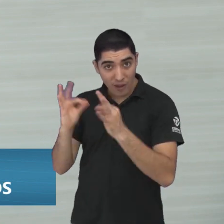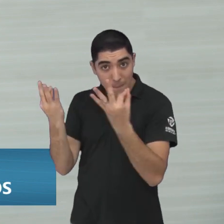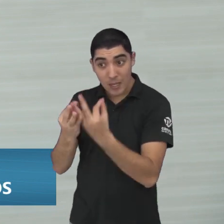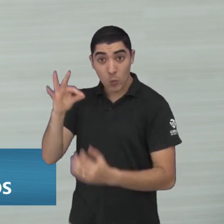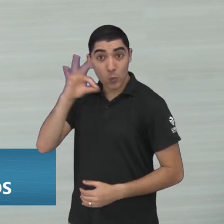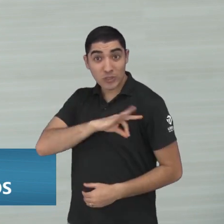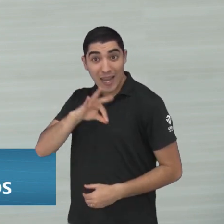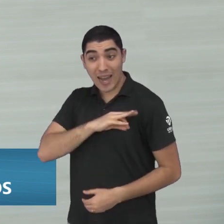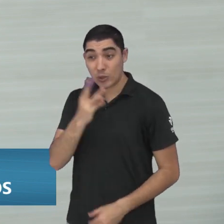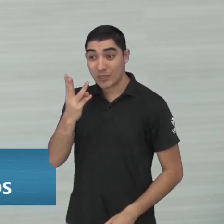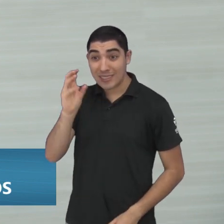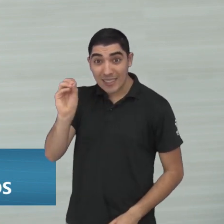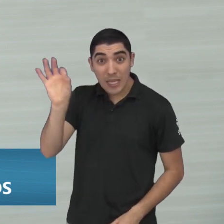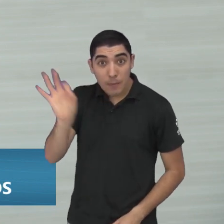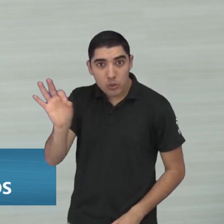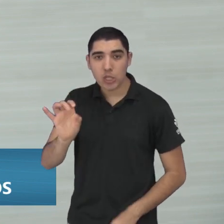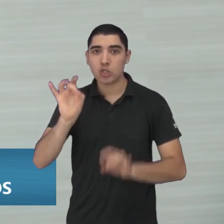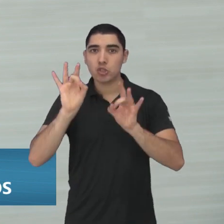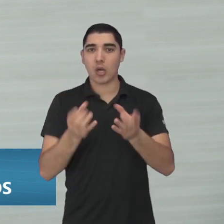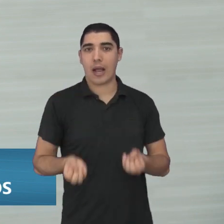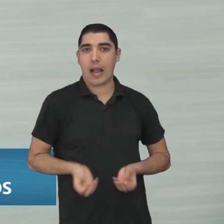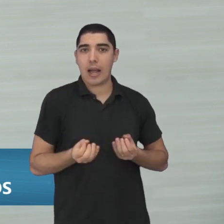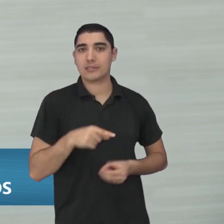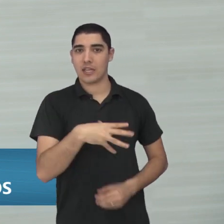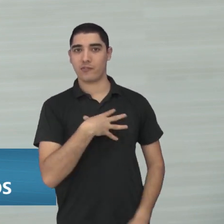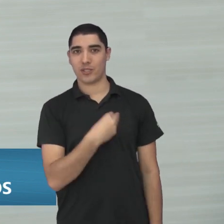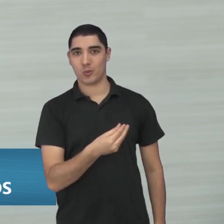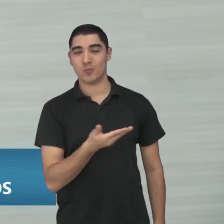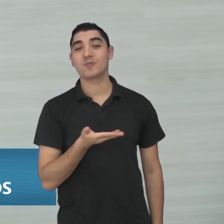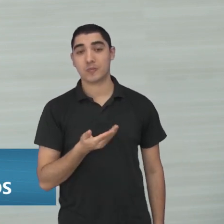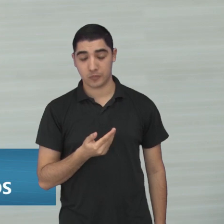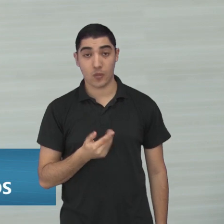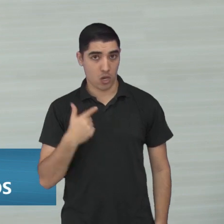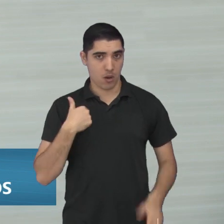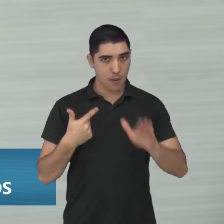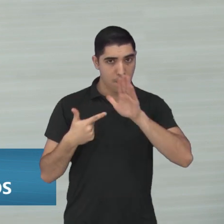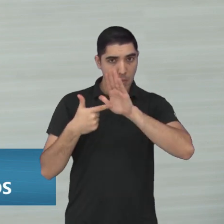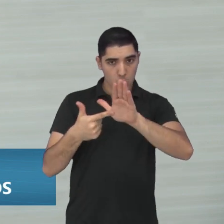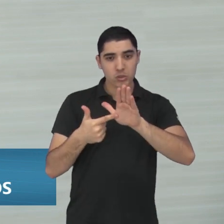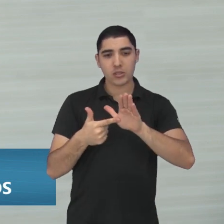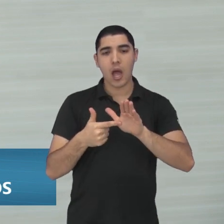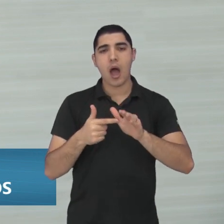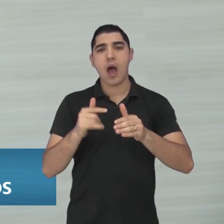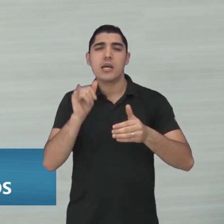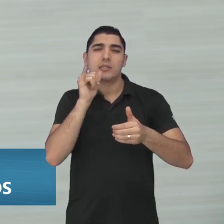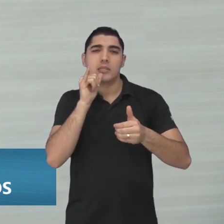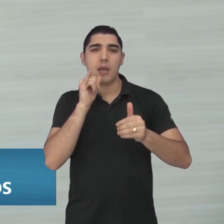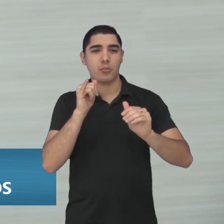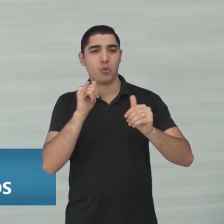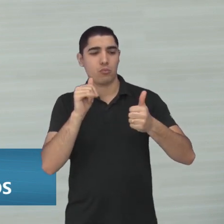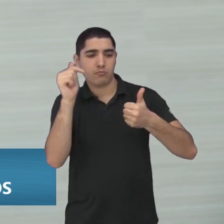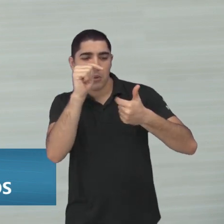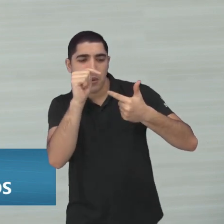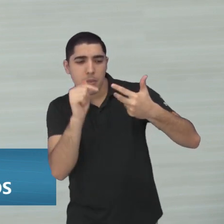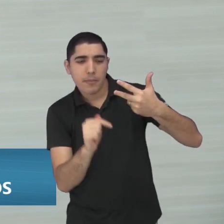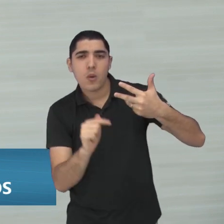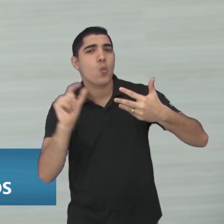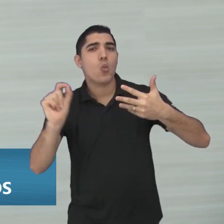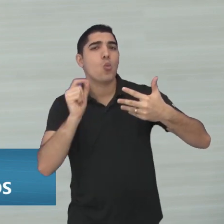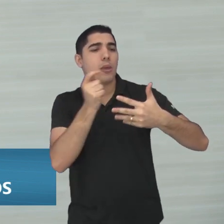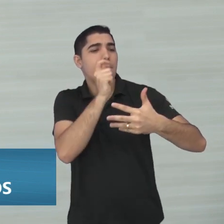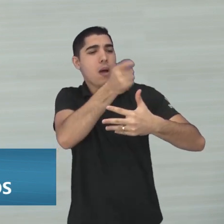com os filhos, tá? Que tem filhos aí. Ó, eu vou passar uma lista de custos, né, que tem esses